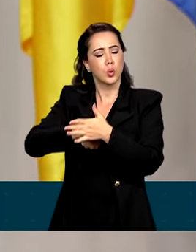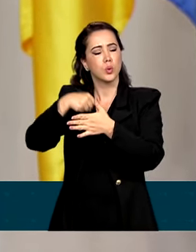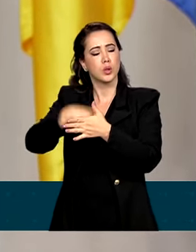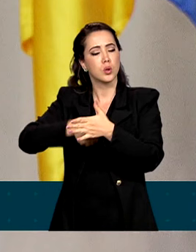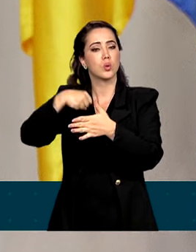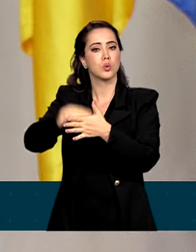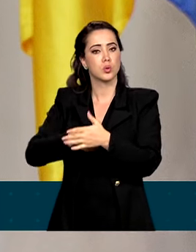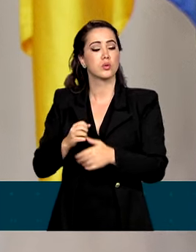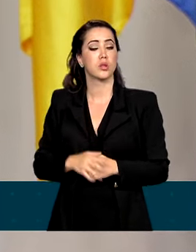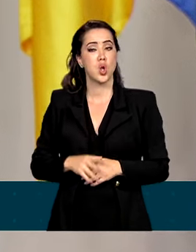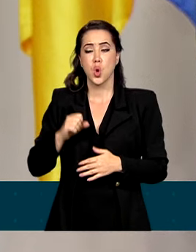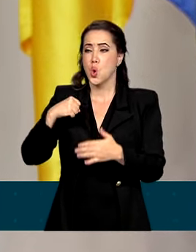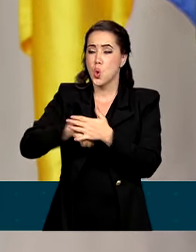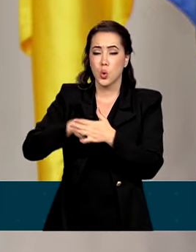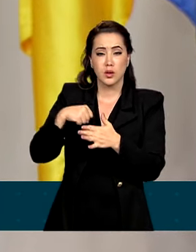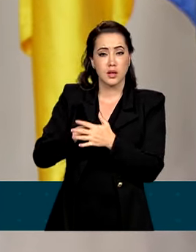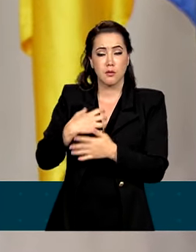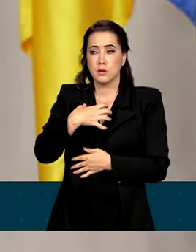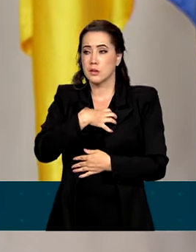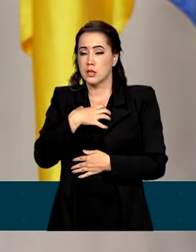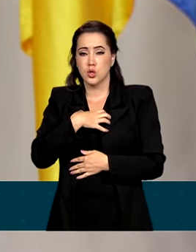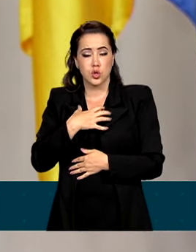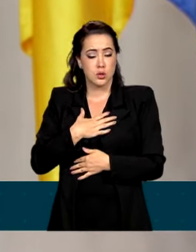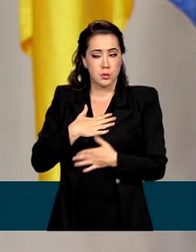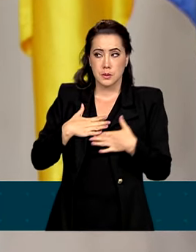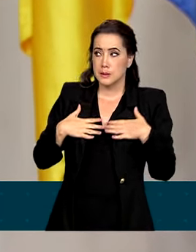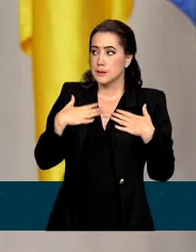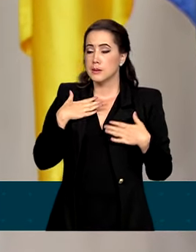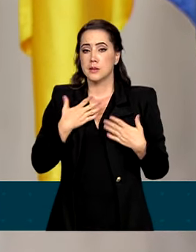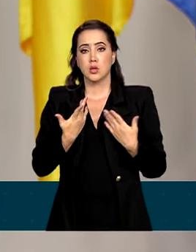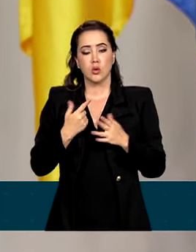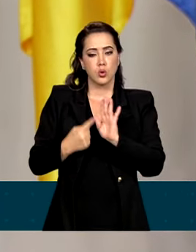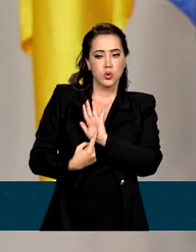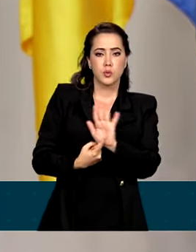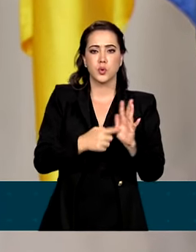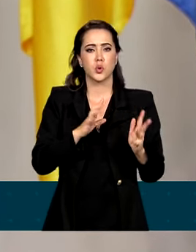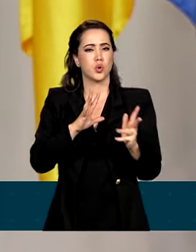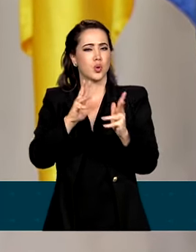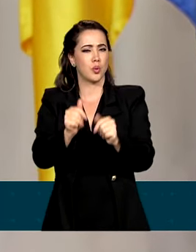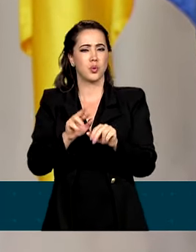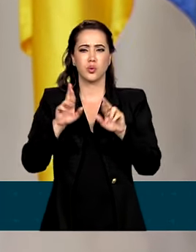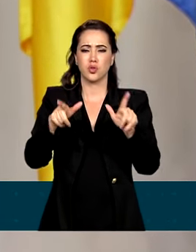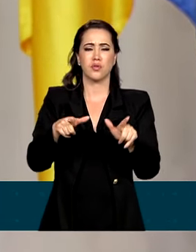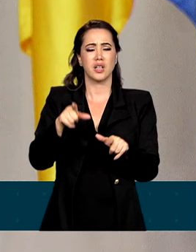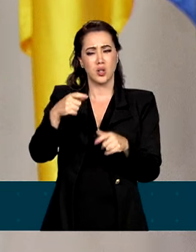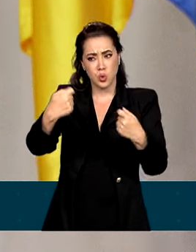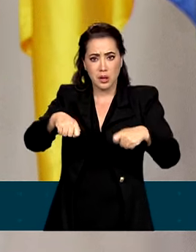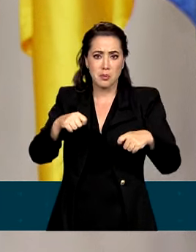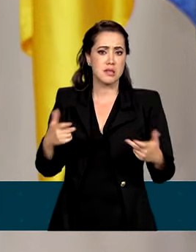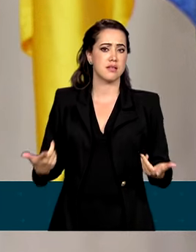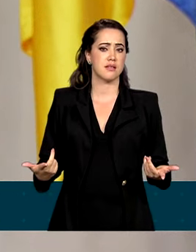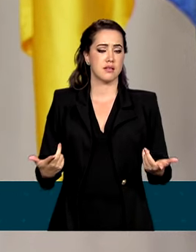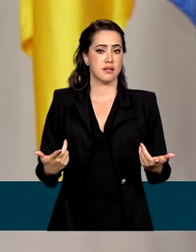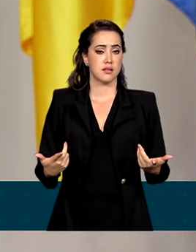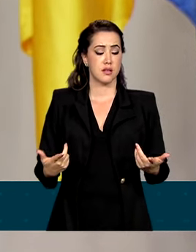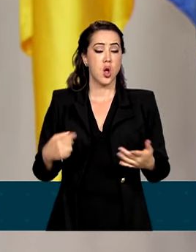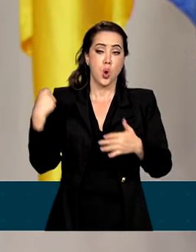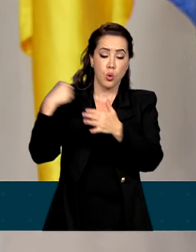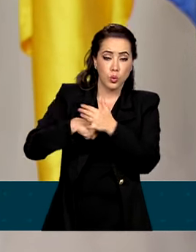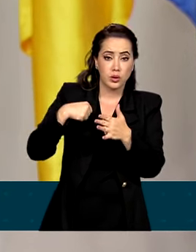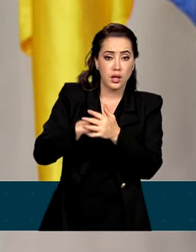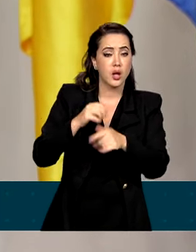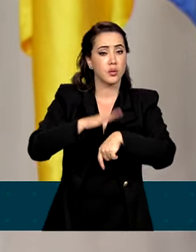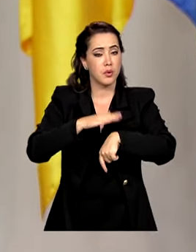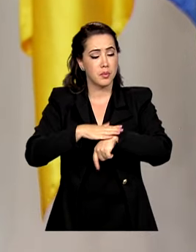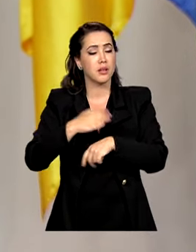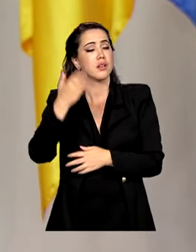Lutar desde que o sentimento de dignidade nos acordou para um mundo que não é como deveria ser. Lutar desde que sabemos que